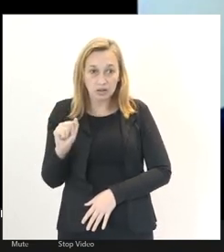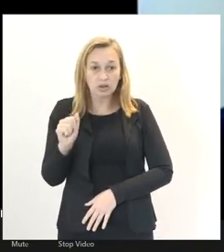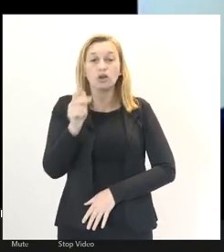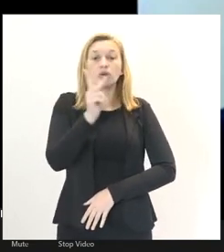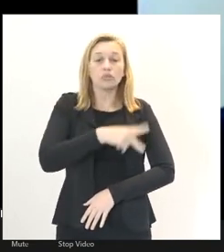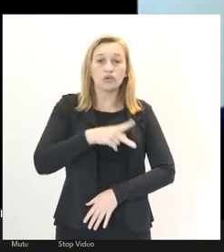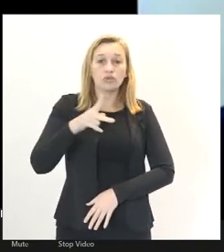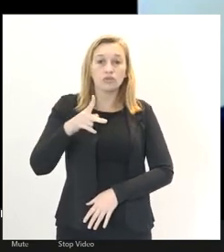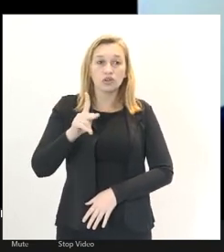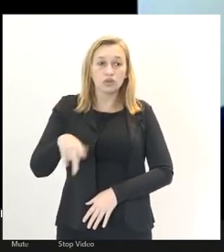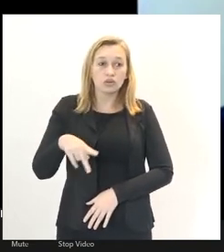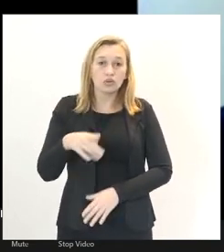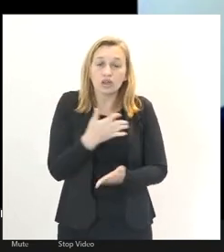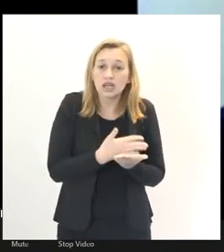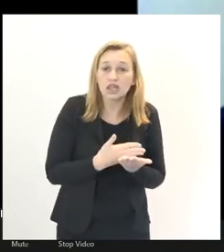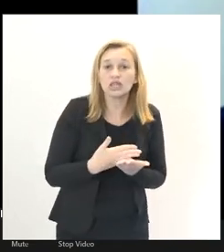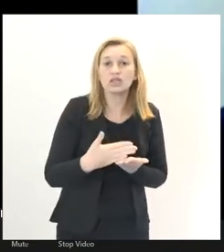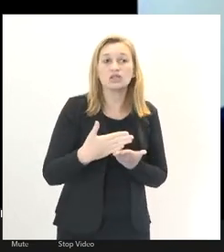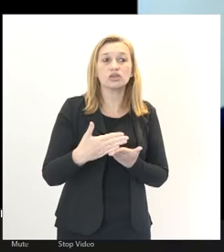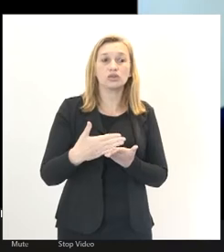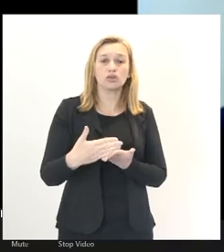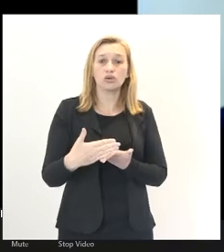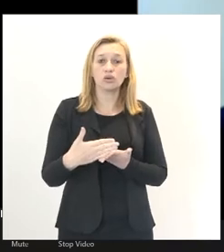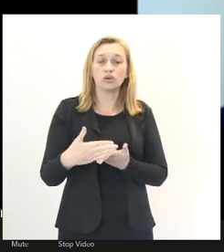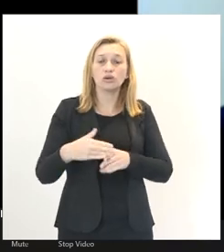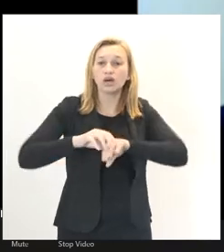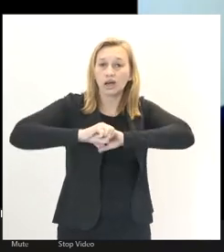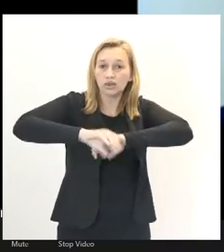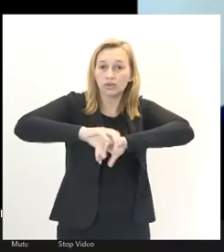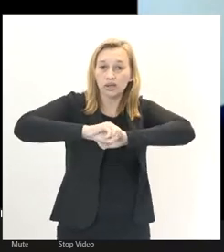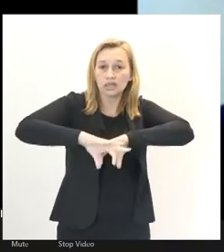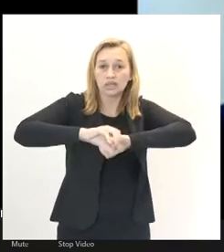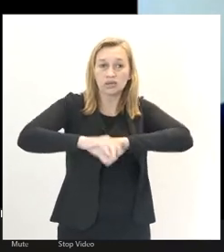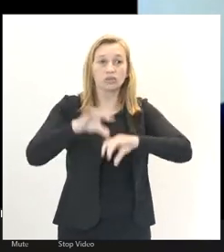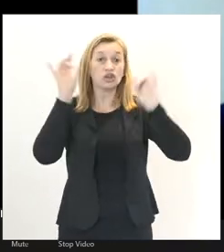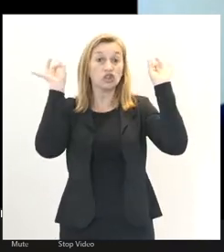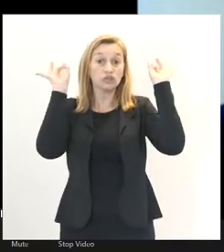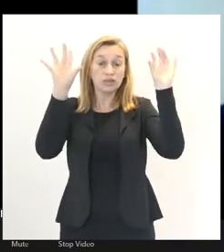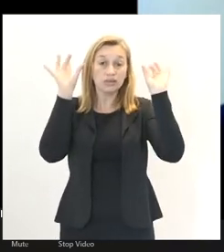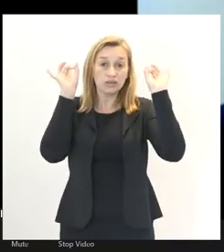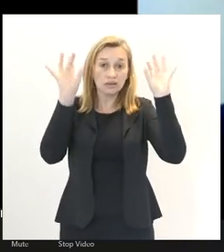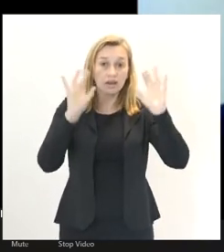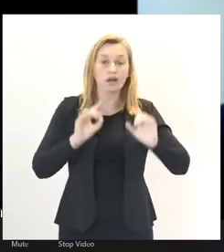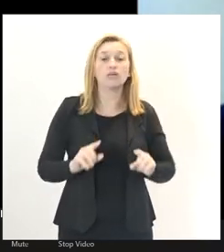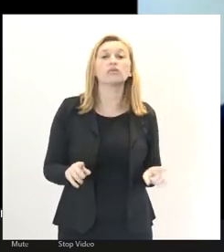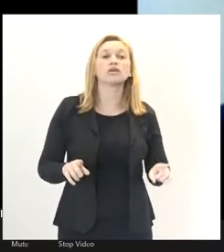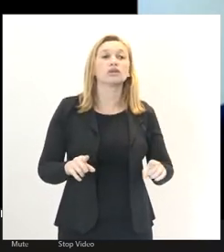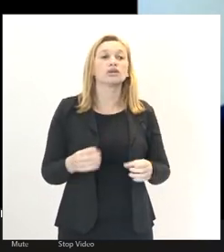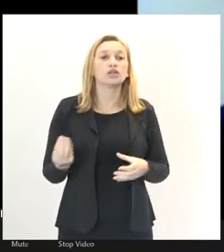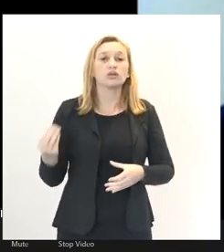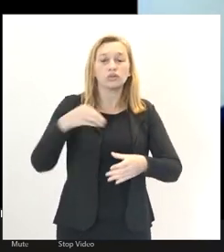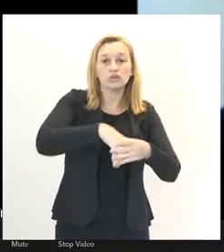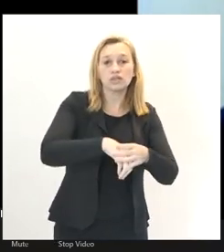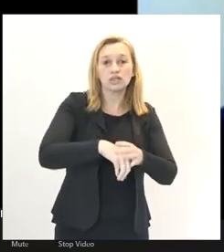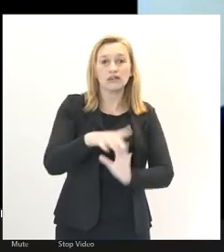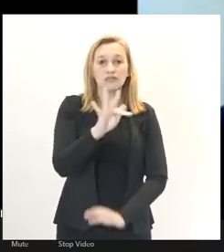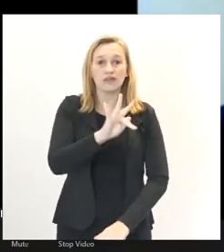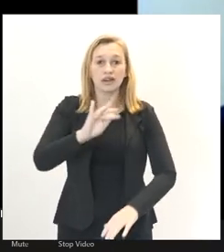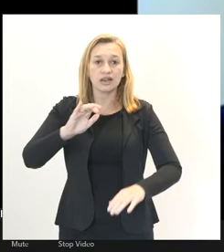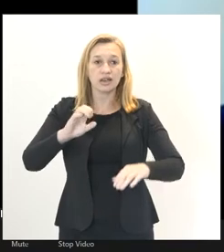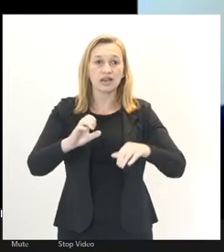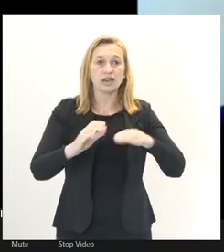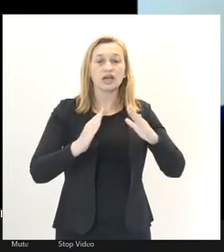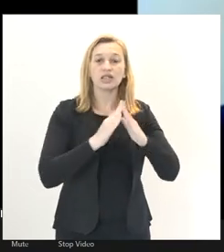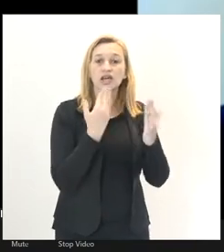pioneiro na introdução da educação especial, inclusiva na Faietec, na rede